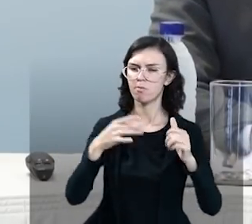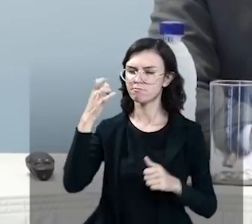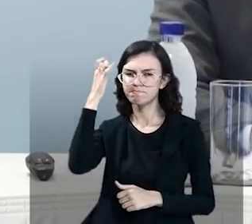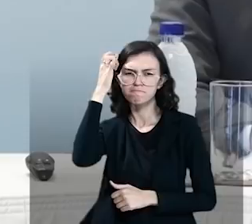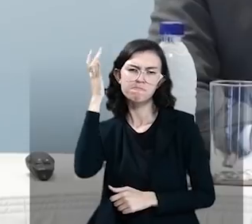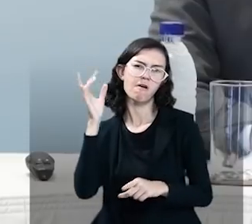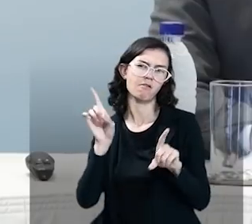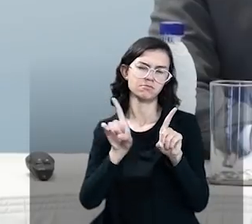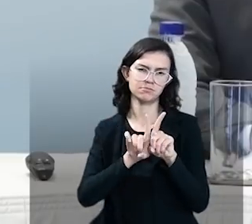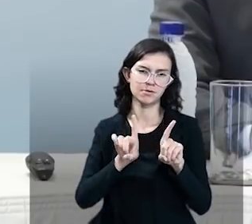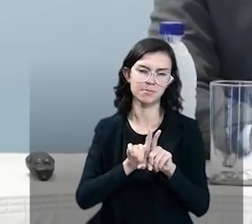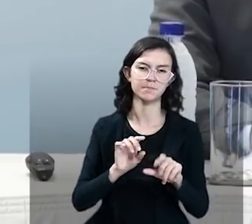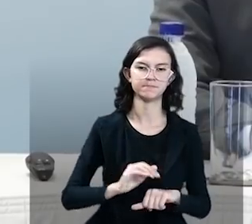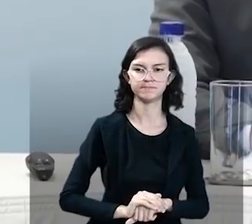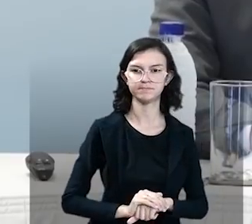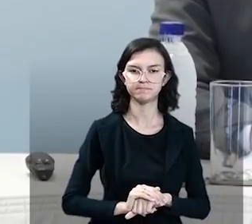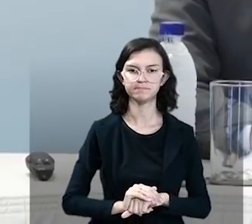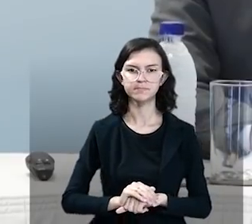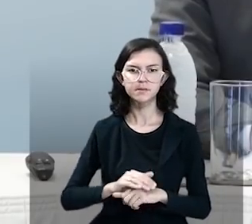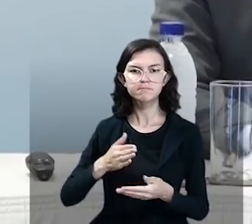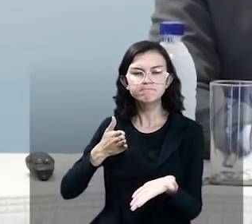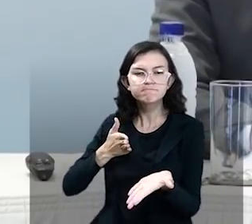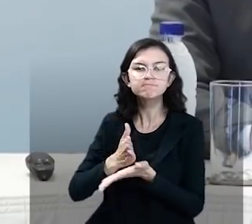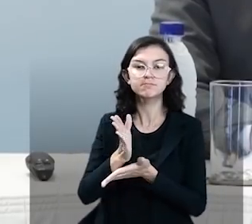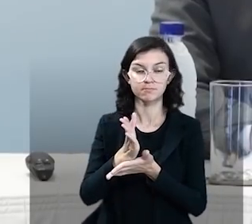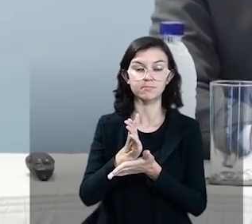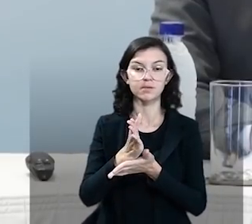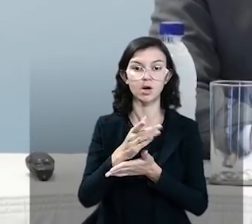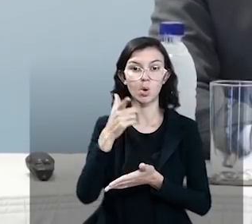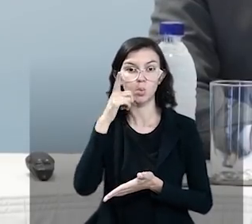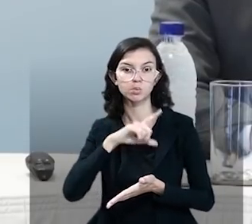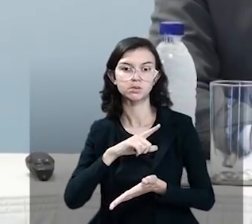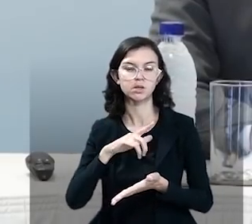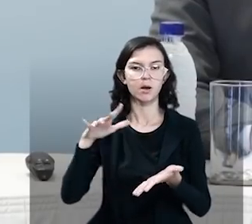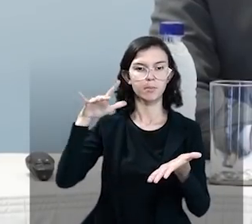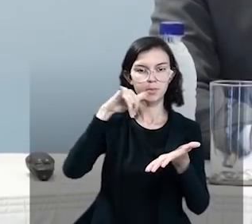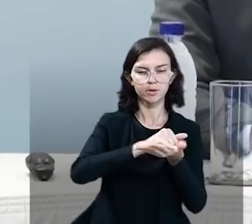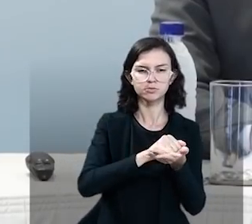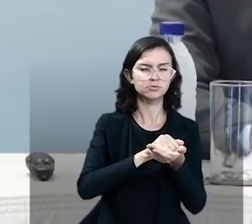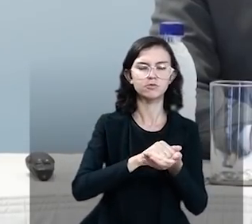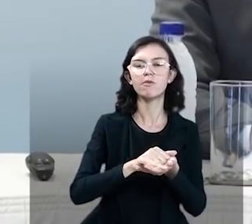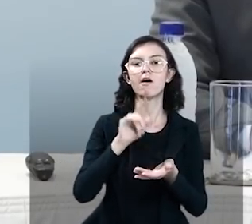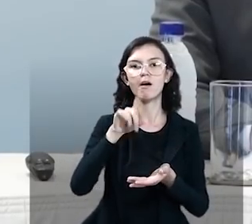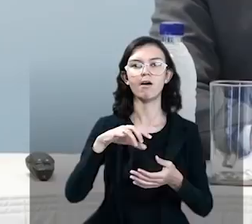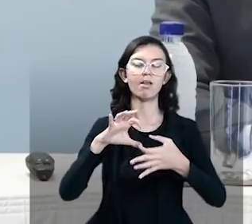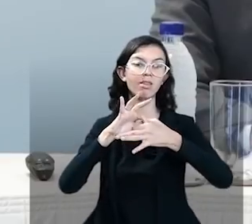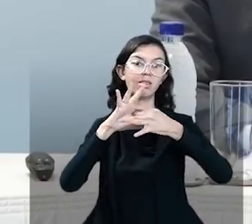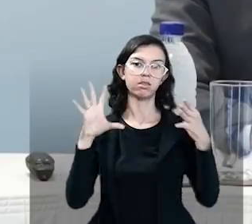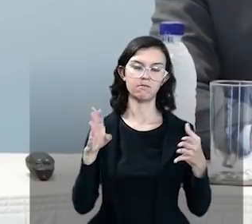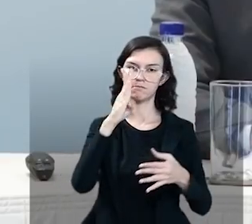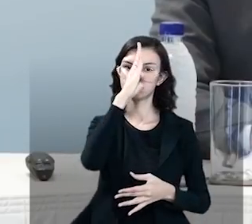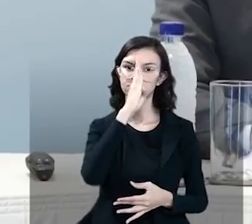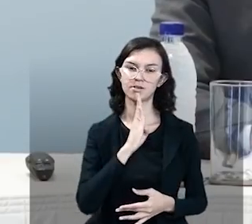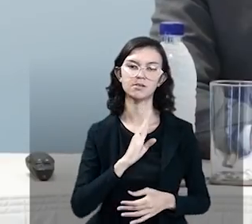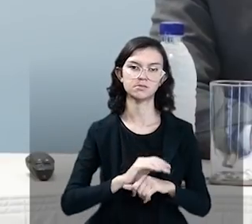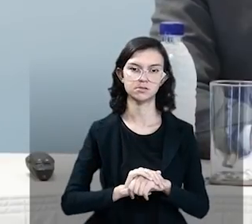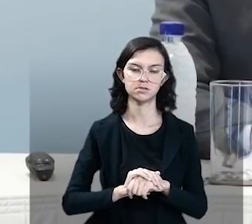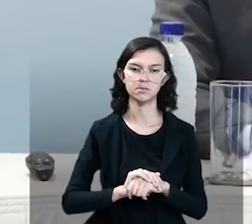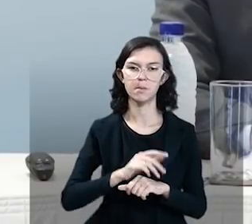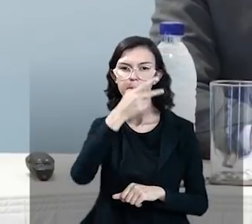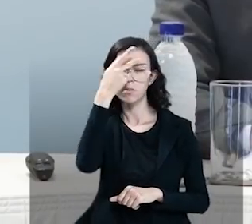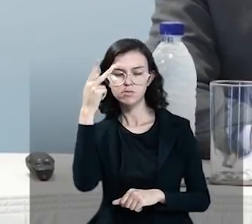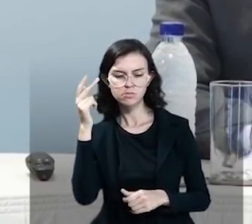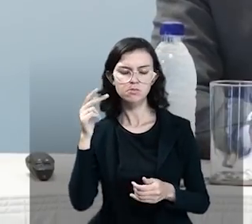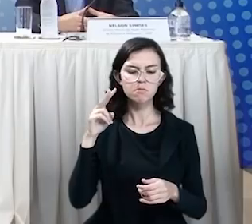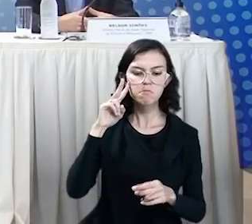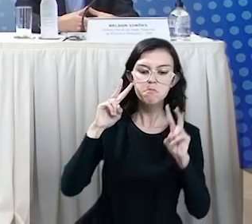O acesso à ferramenta é livre e os usuários podem visualizar os